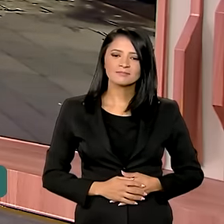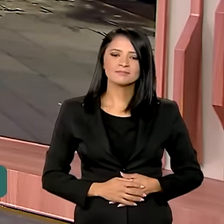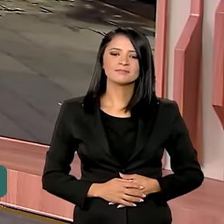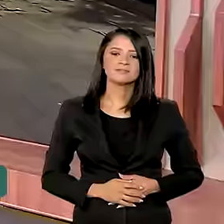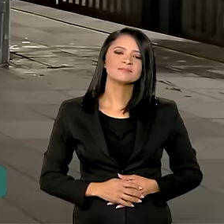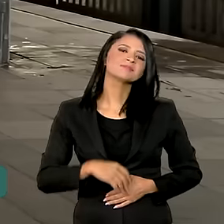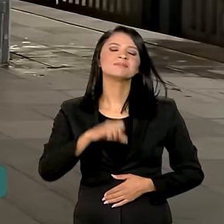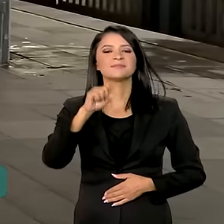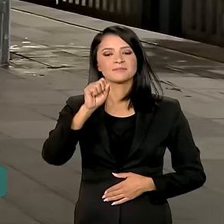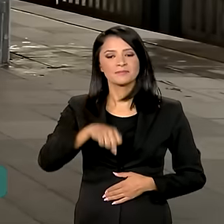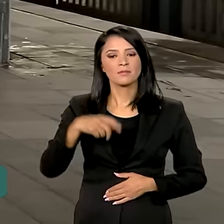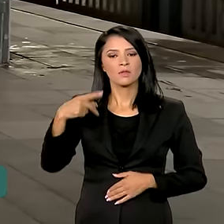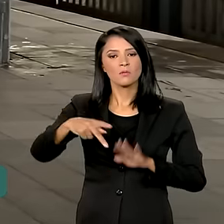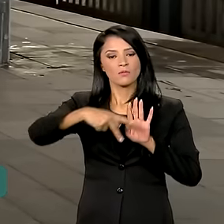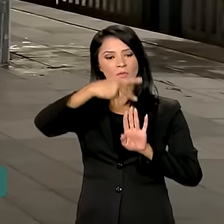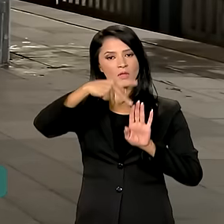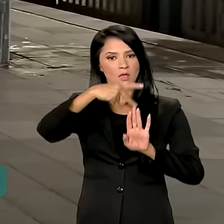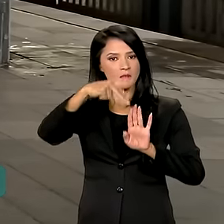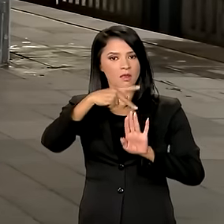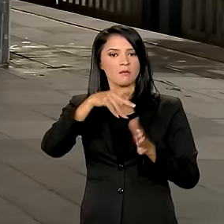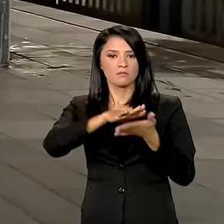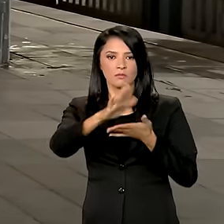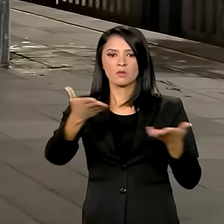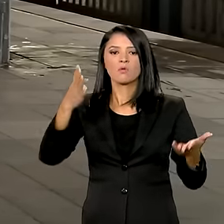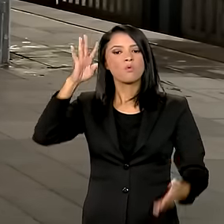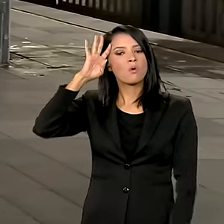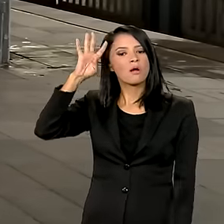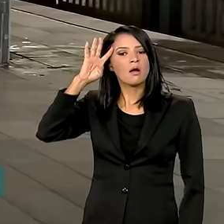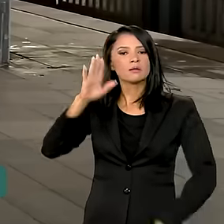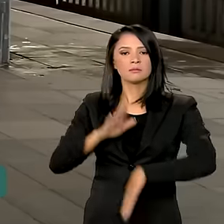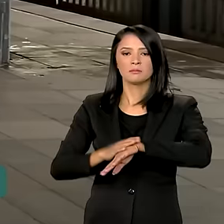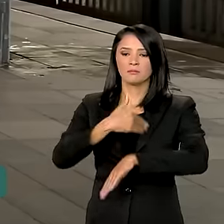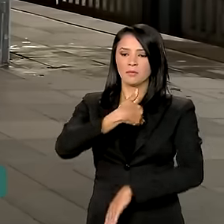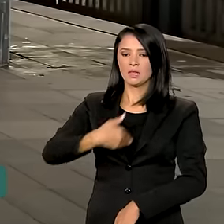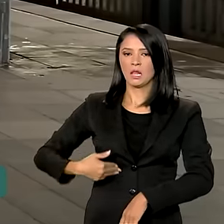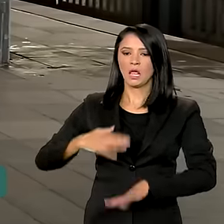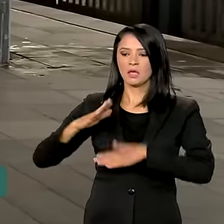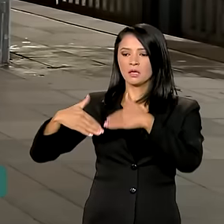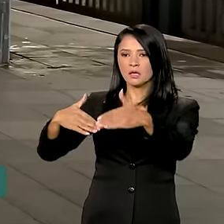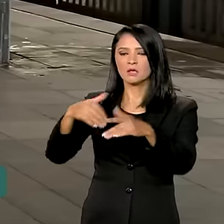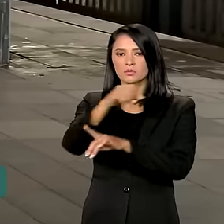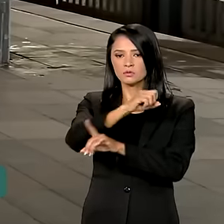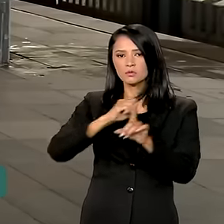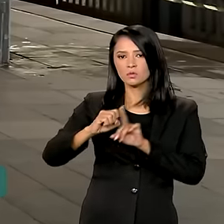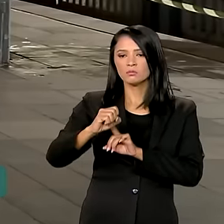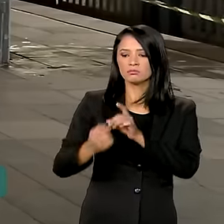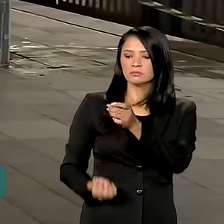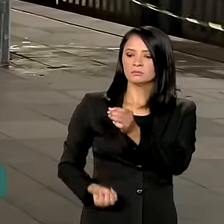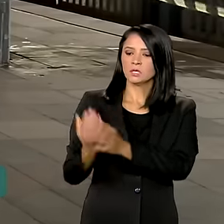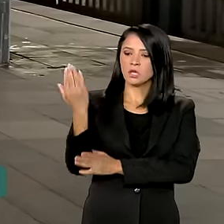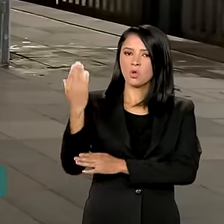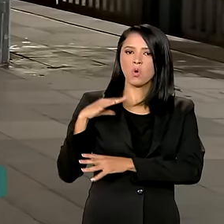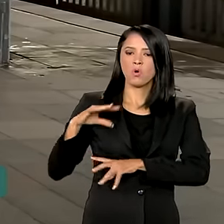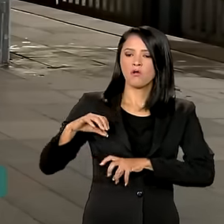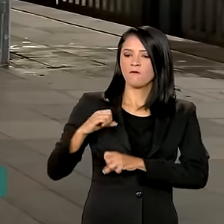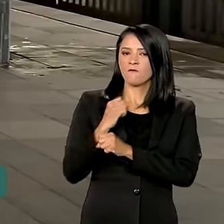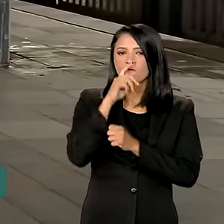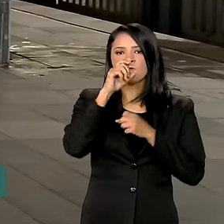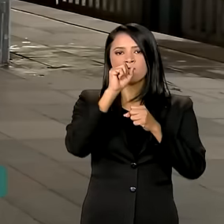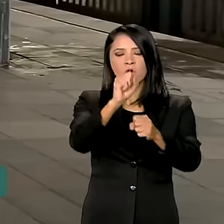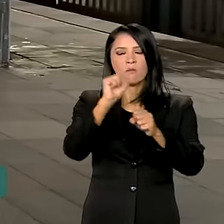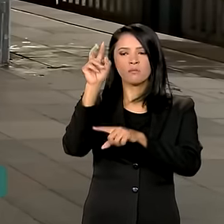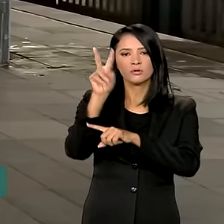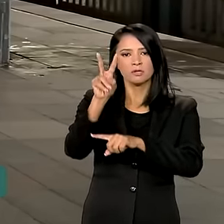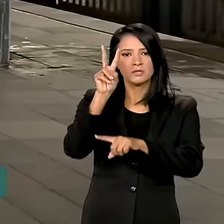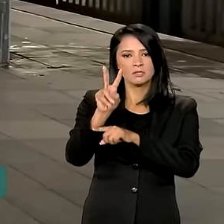Sim, Vanessa. Uma portaria publicada nesta quarta-feira pelo Ministério do Desenvolvimento Social criou a Força de Proteção do